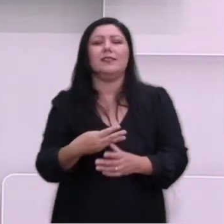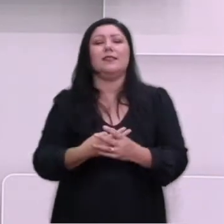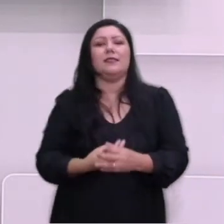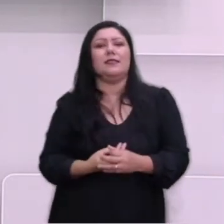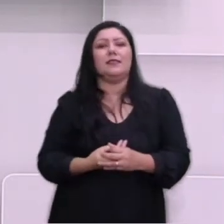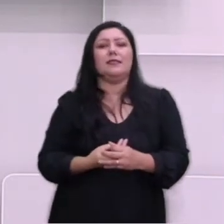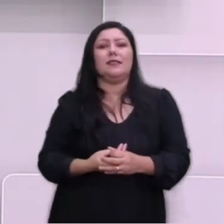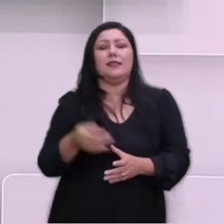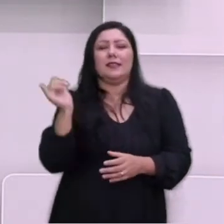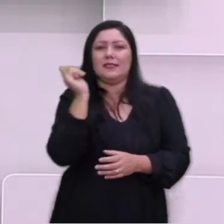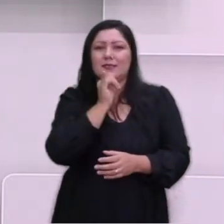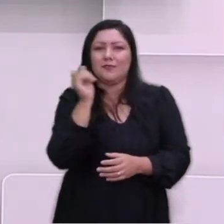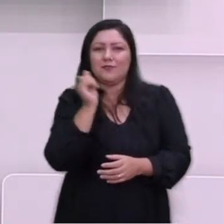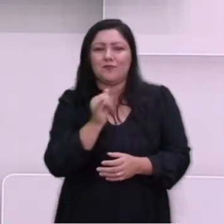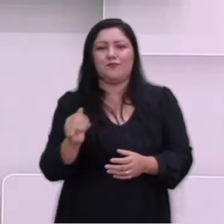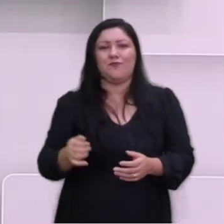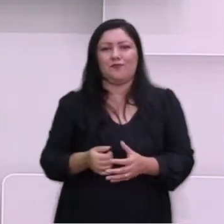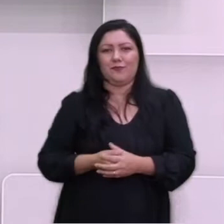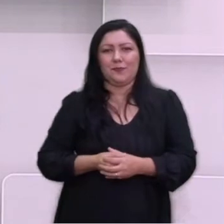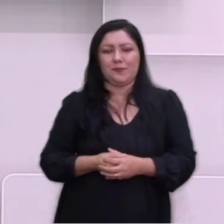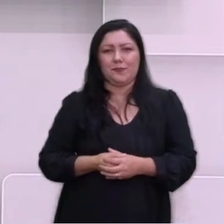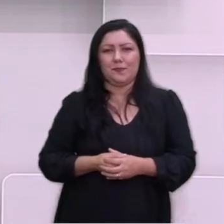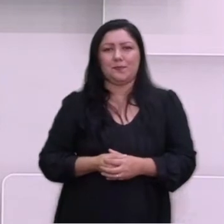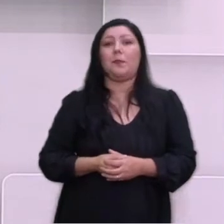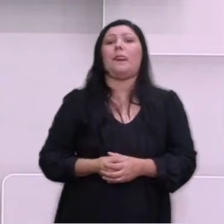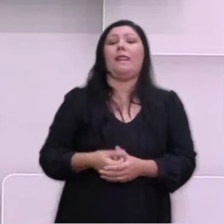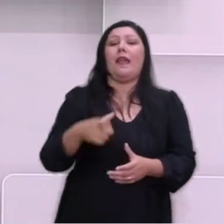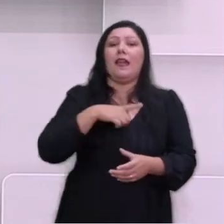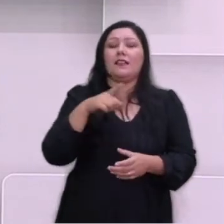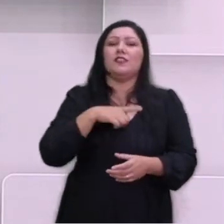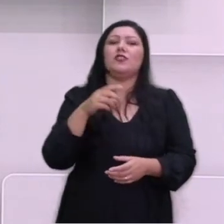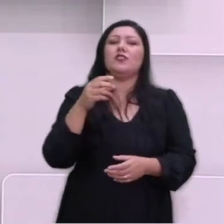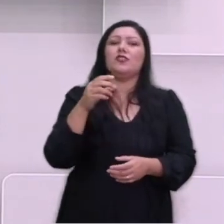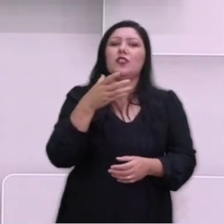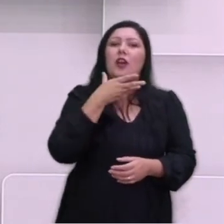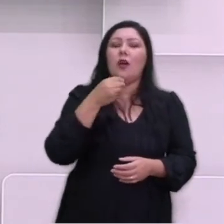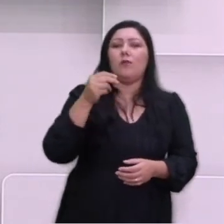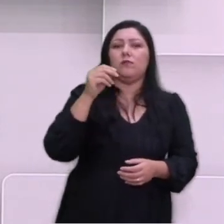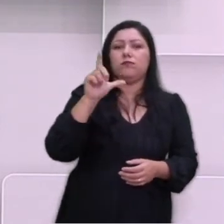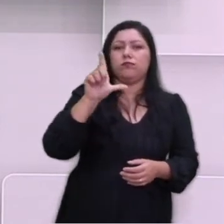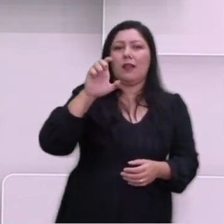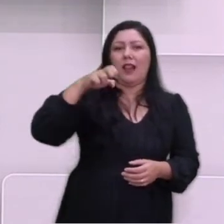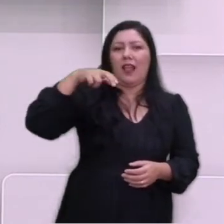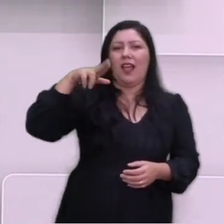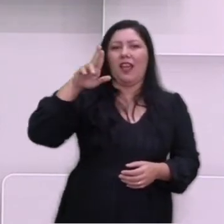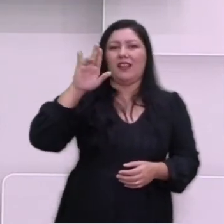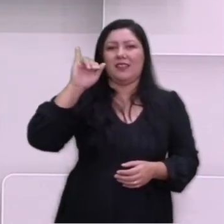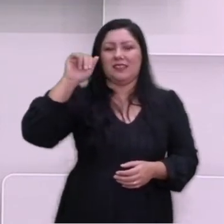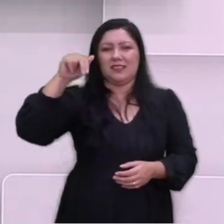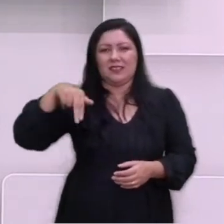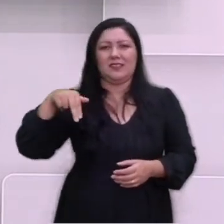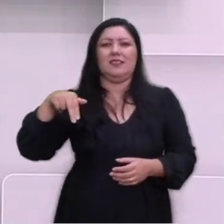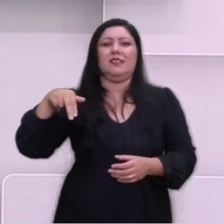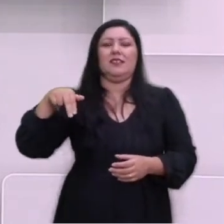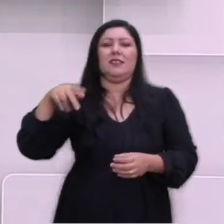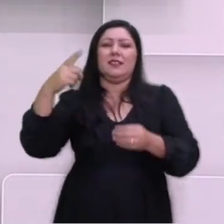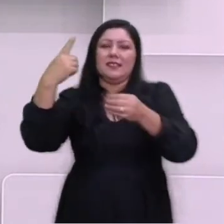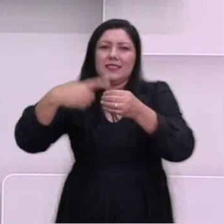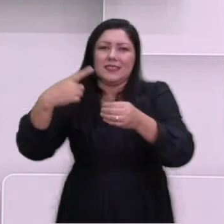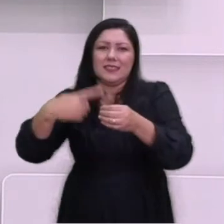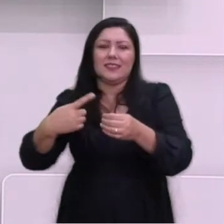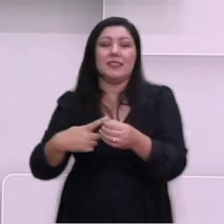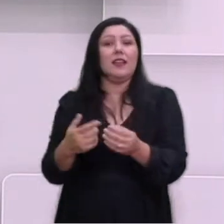finalidade a ocupação das regiões de Leningrado, hoje São Petersburgo, o nome da cidade